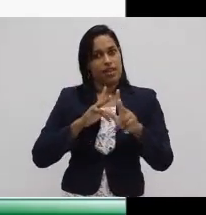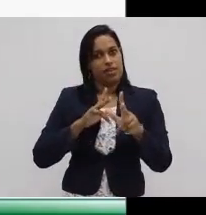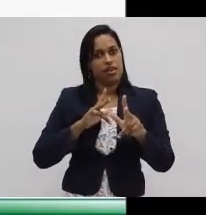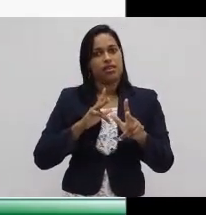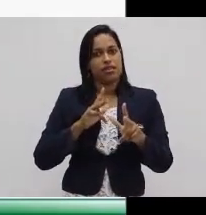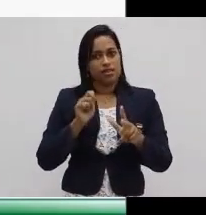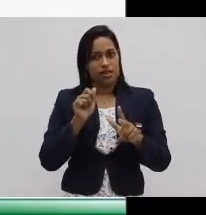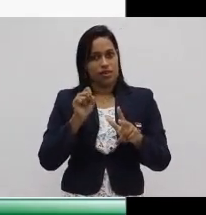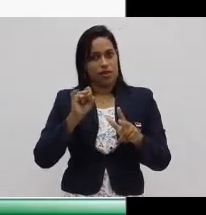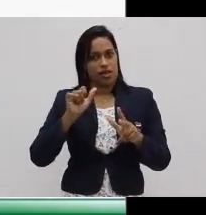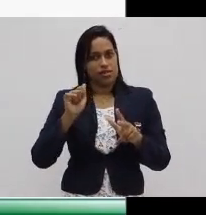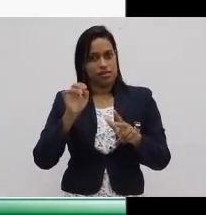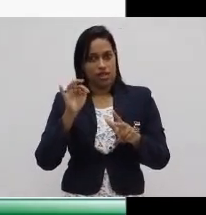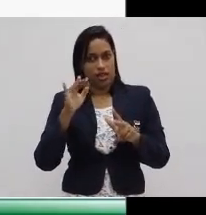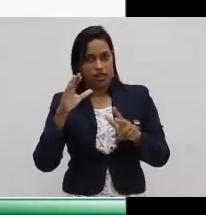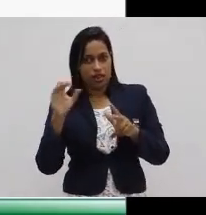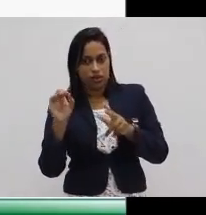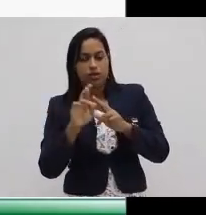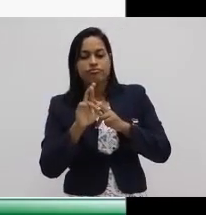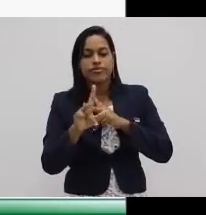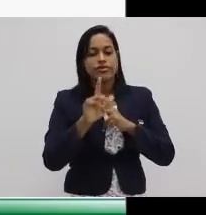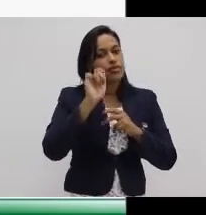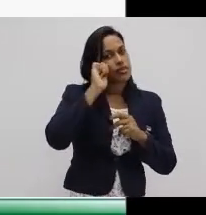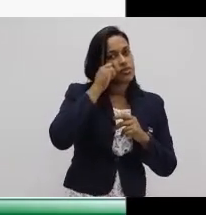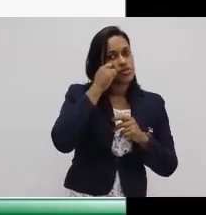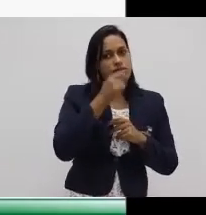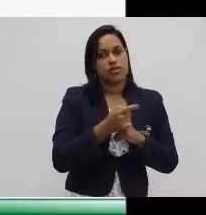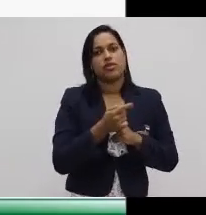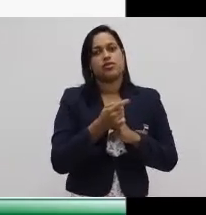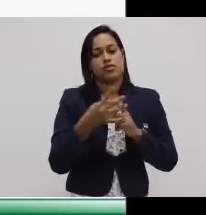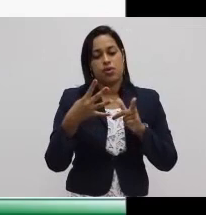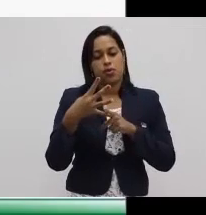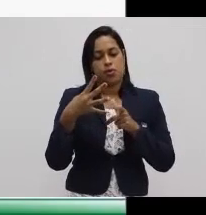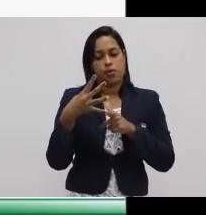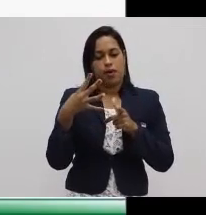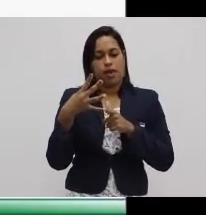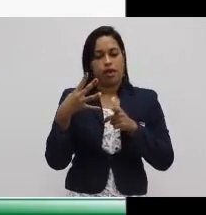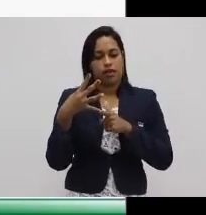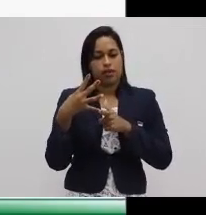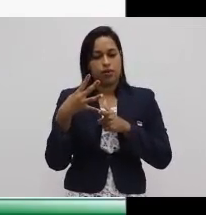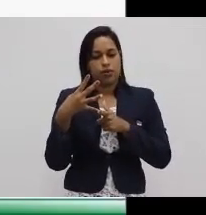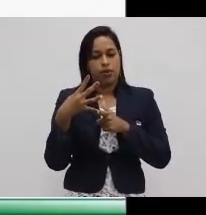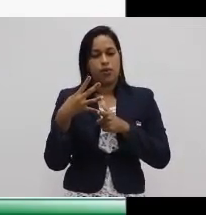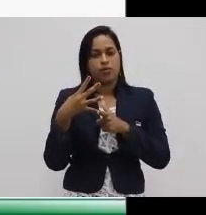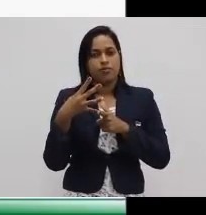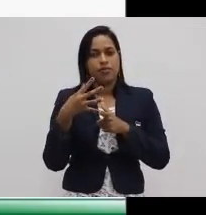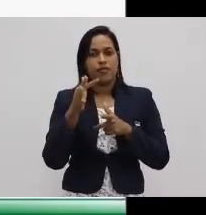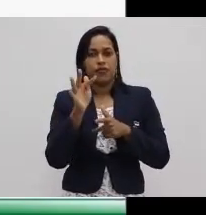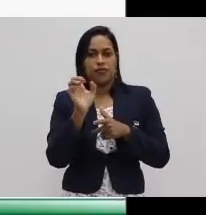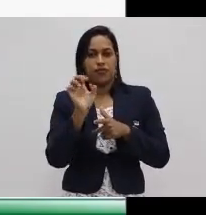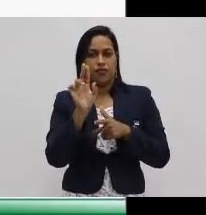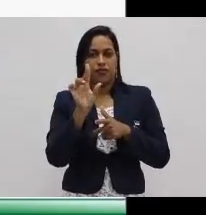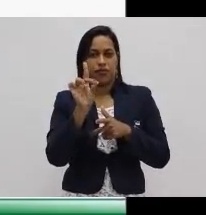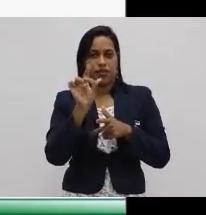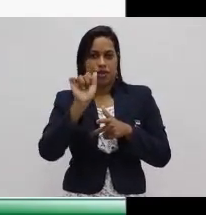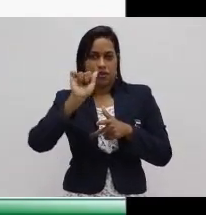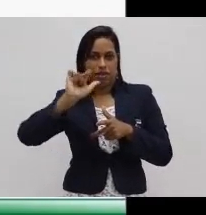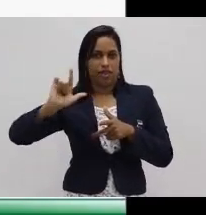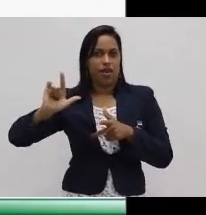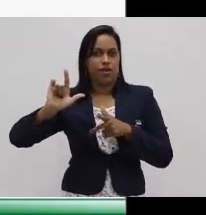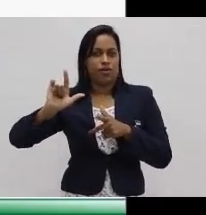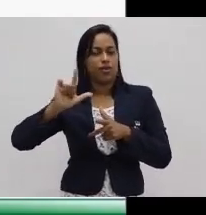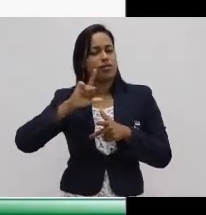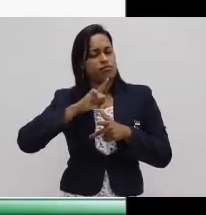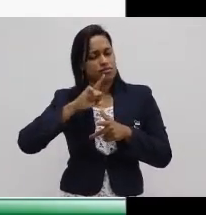asiático do escravagista. O quarto modo de produção é o feudal pessoal. Tem